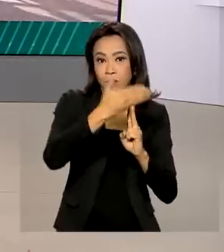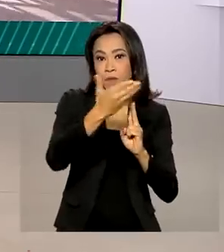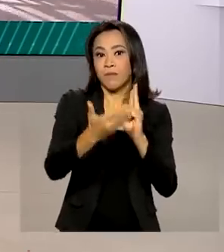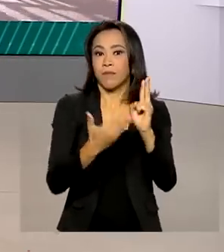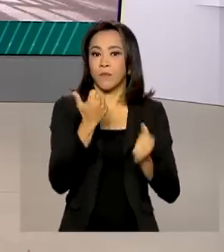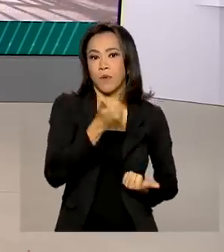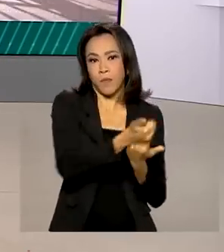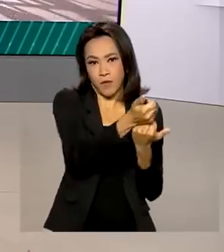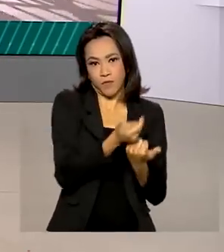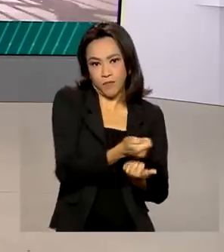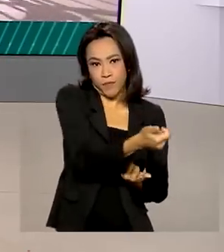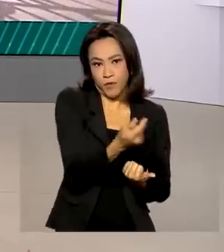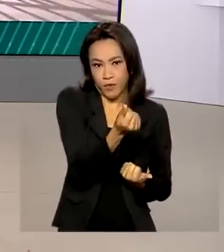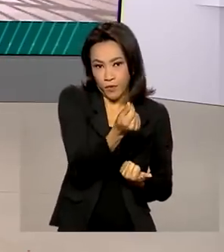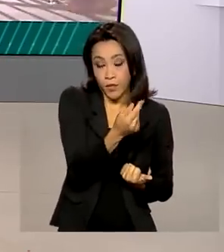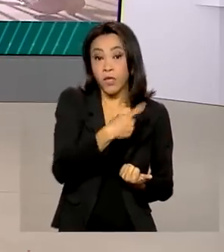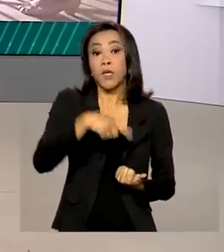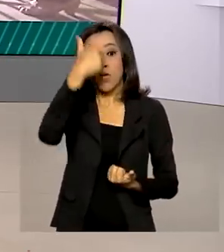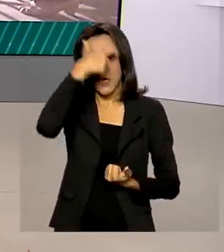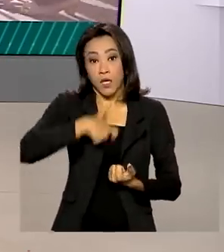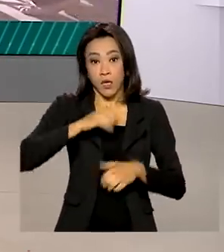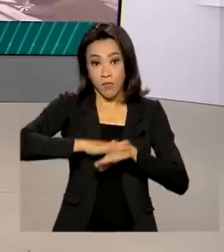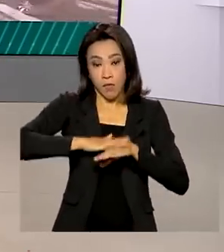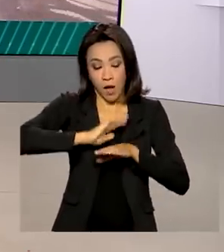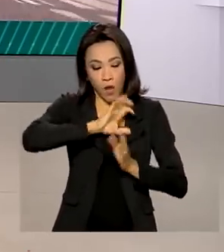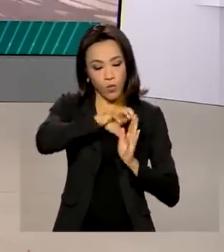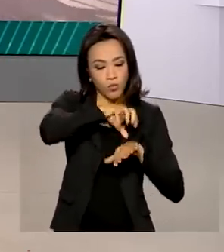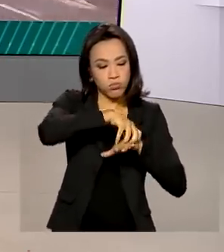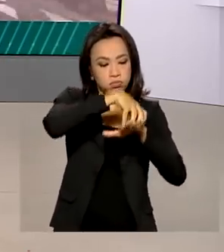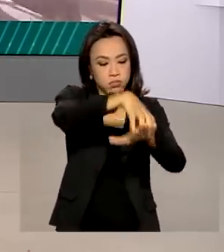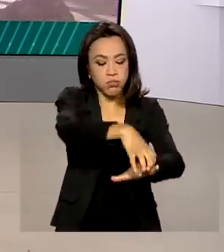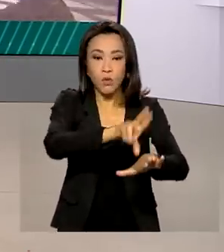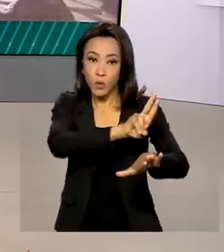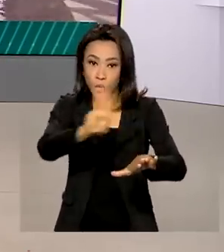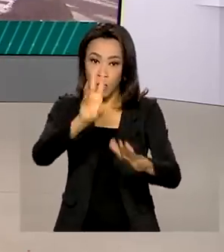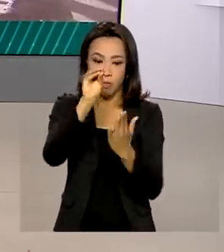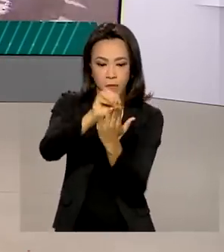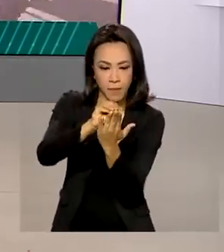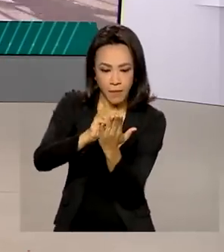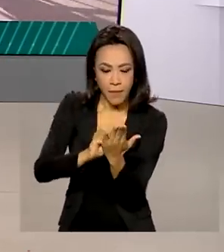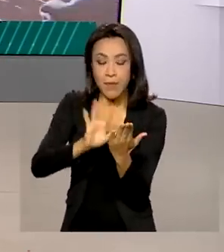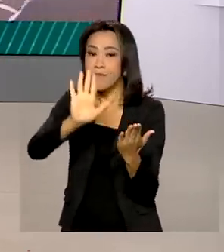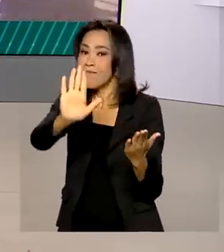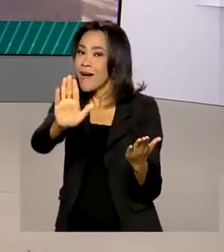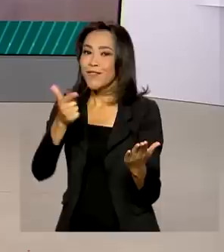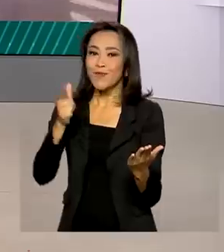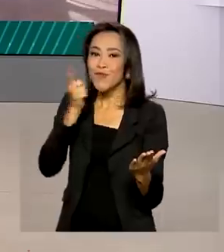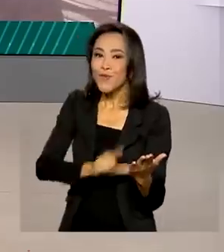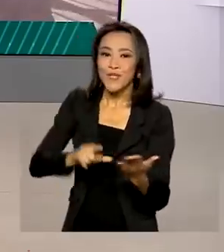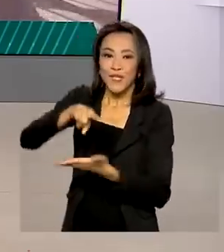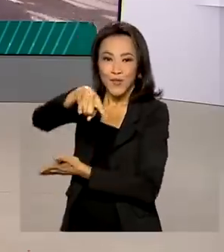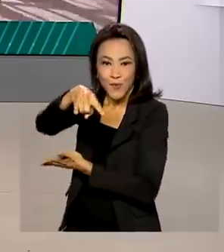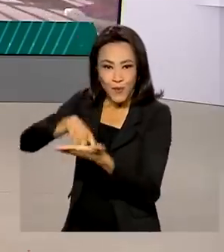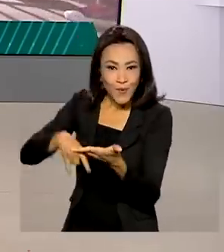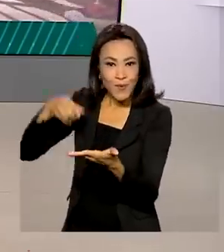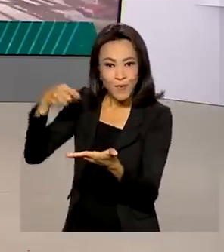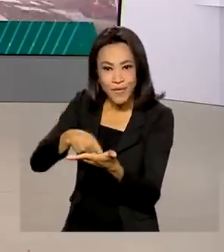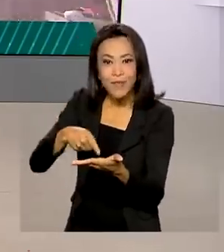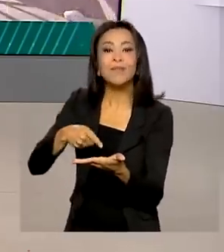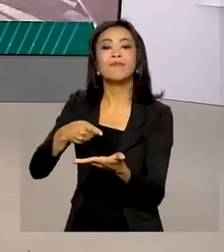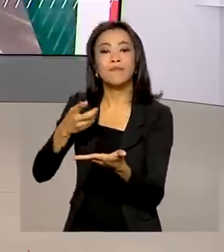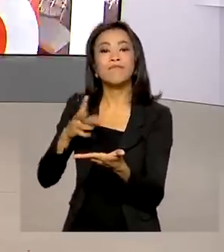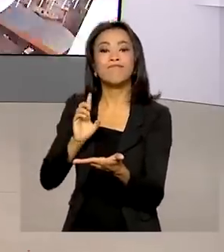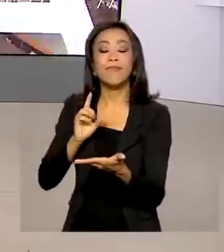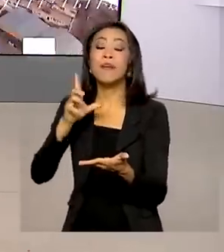auxílio. Os transportadores autônomos de carga que estão com cadastro ativo, mas não tiveram registro de transporte rodoviário